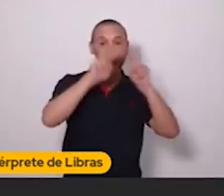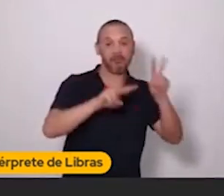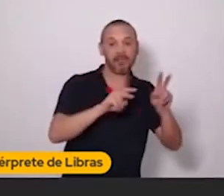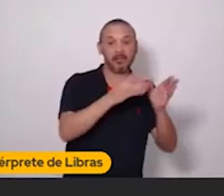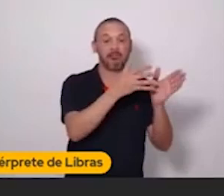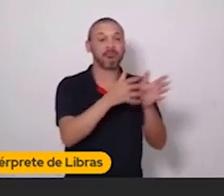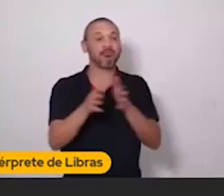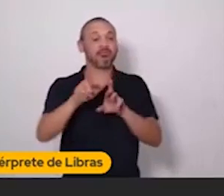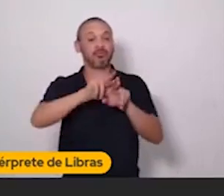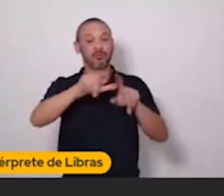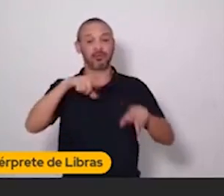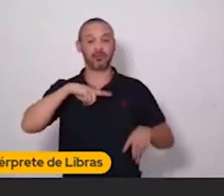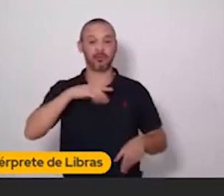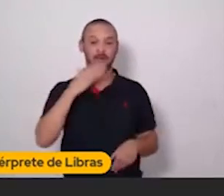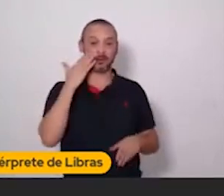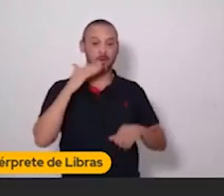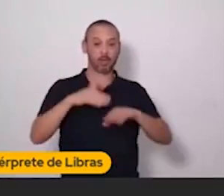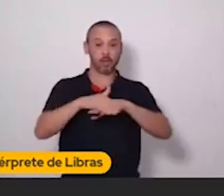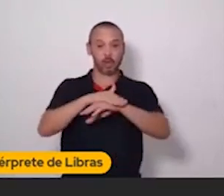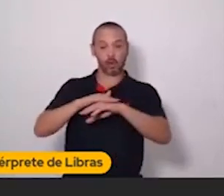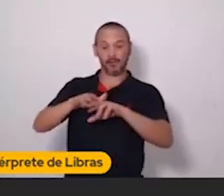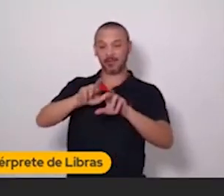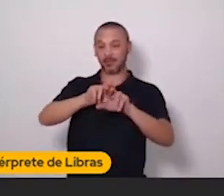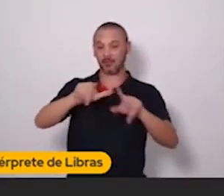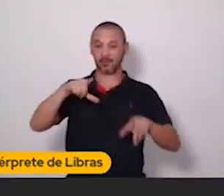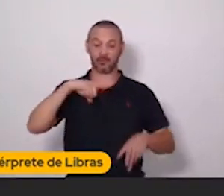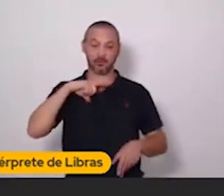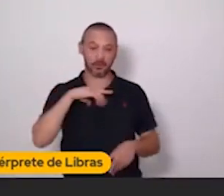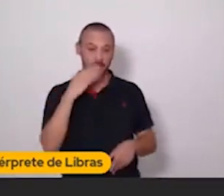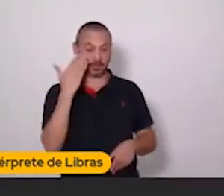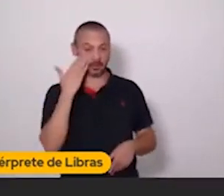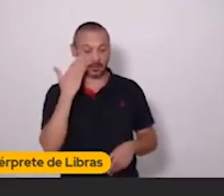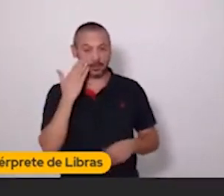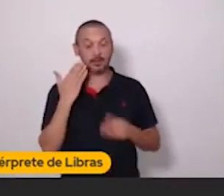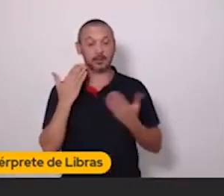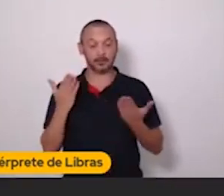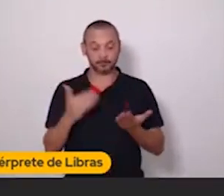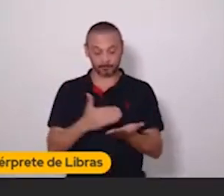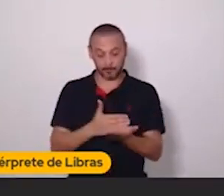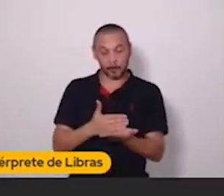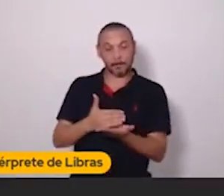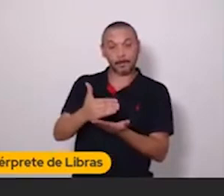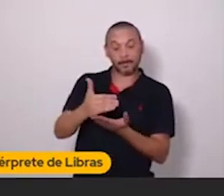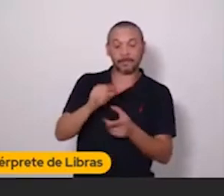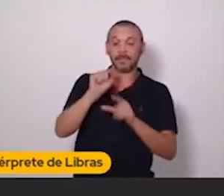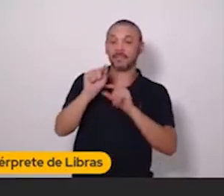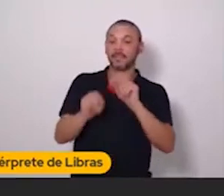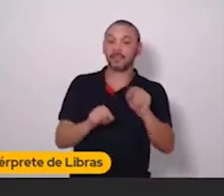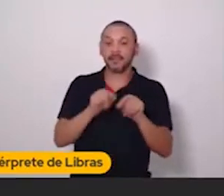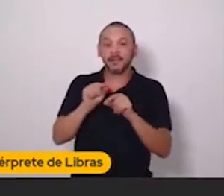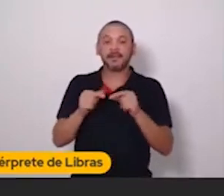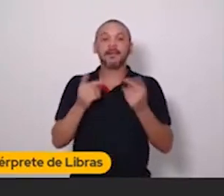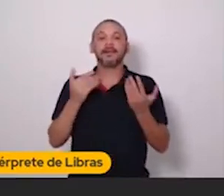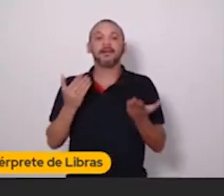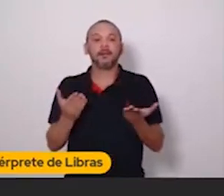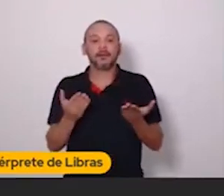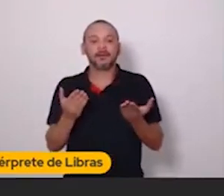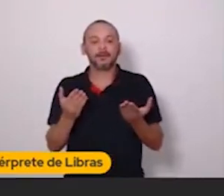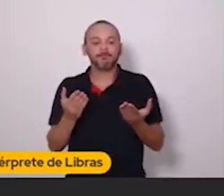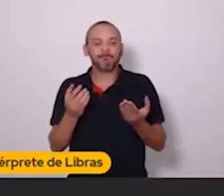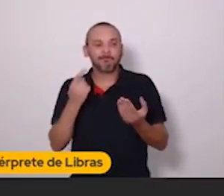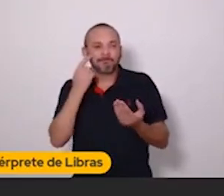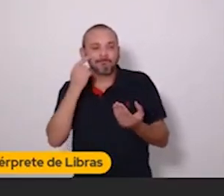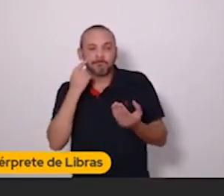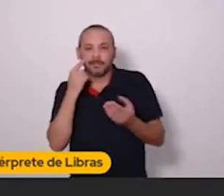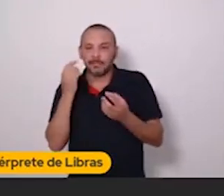específicas. Que ela conversa de um jeito específico. Então, quando você começa a nichar bastante esse